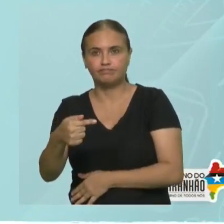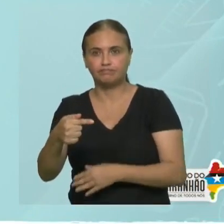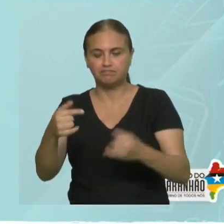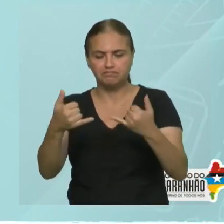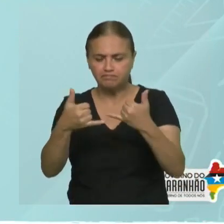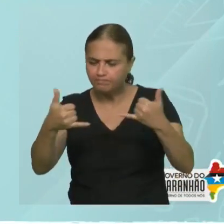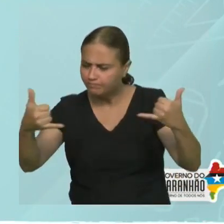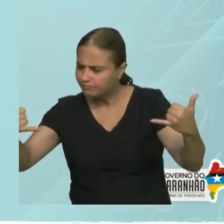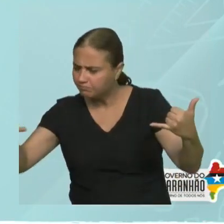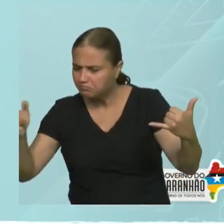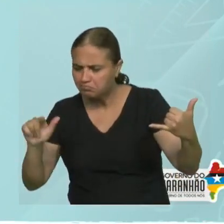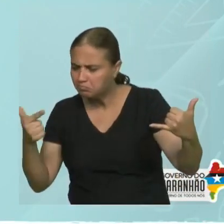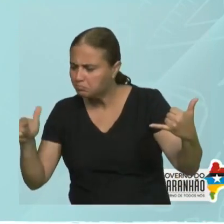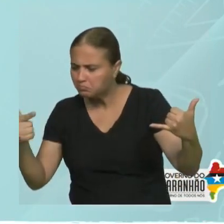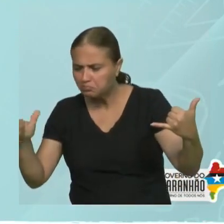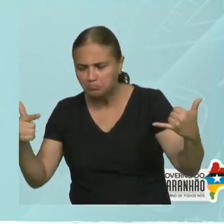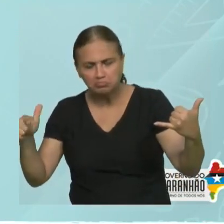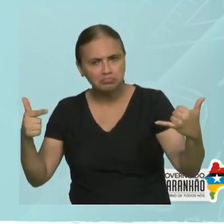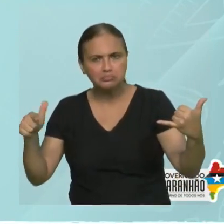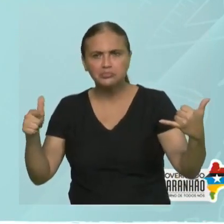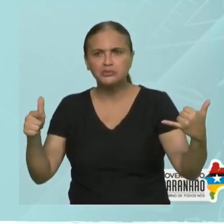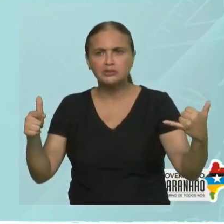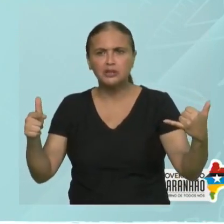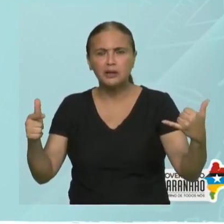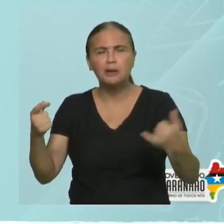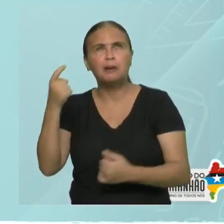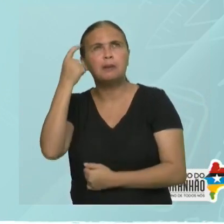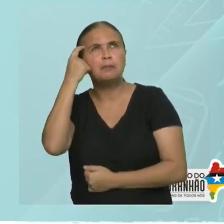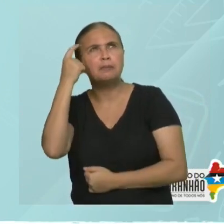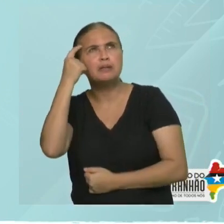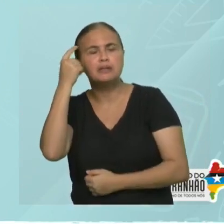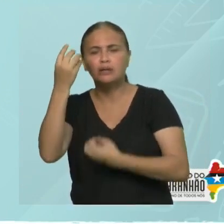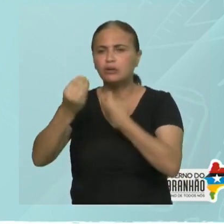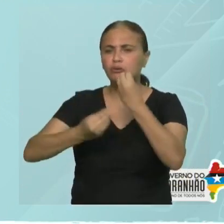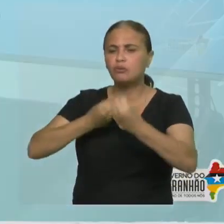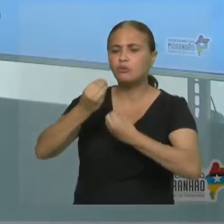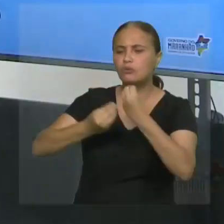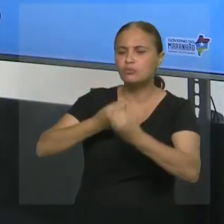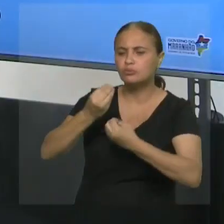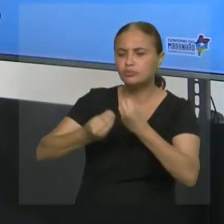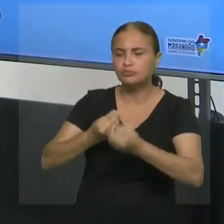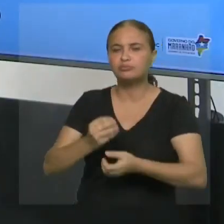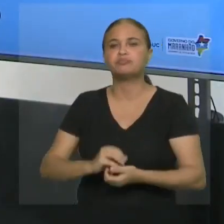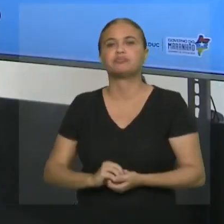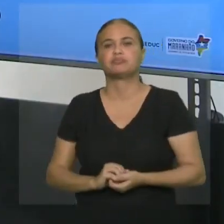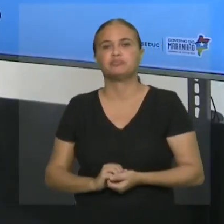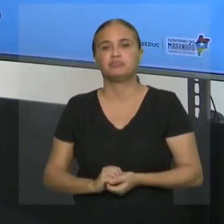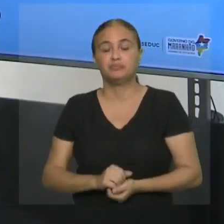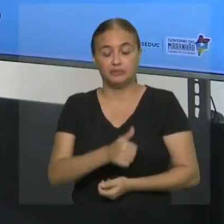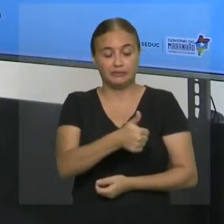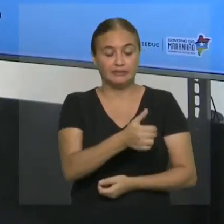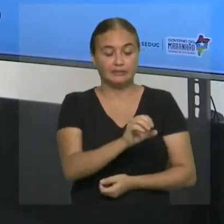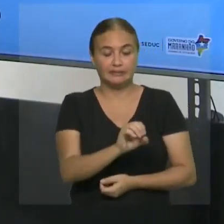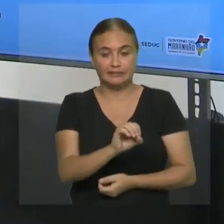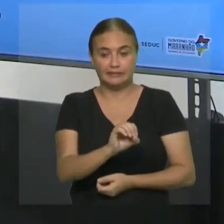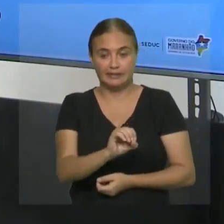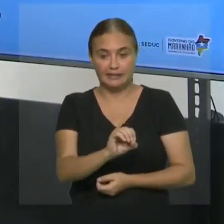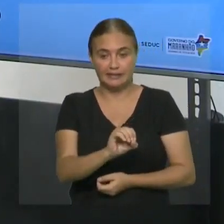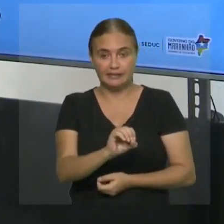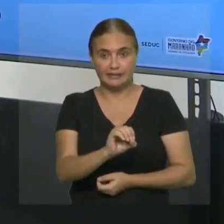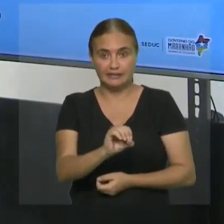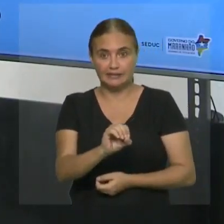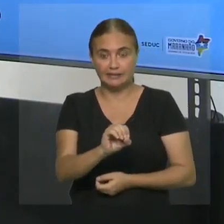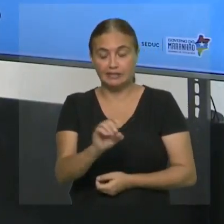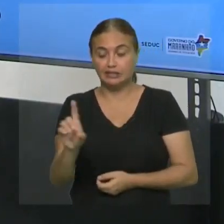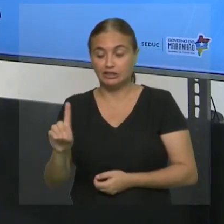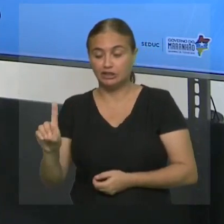reta numérica. Eu coloquei de propósito para a gente poder começar a mentalizar. Agora, pensa comigo. Dez está para lá,